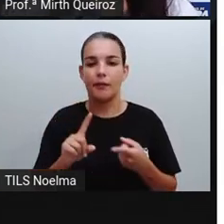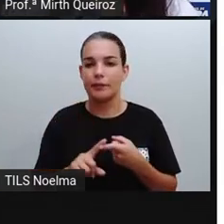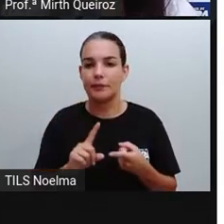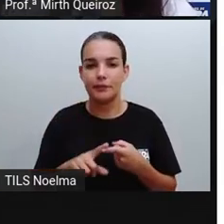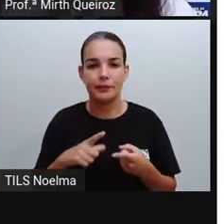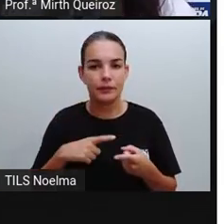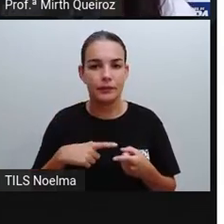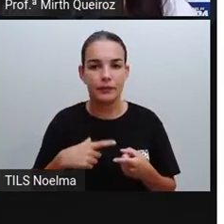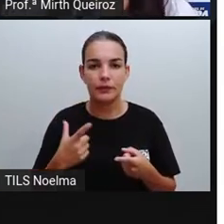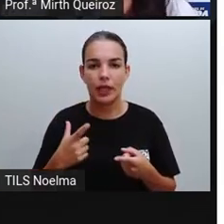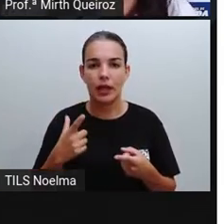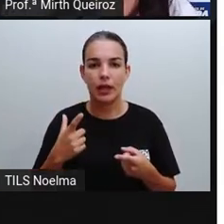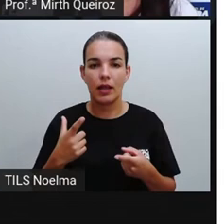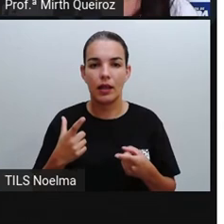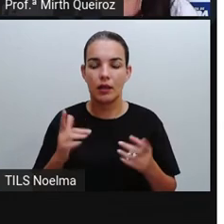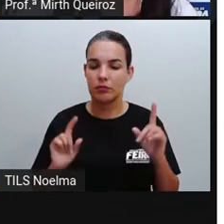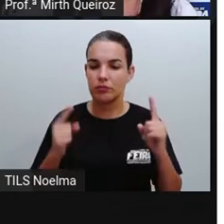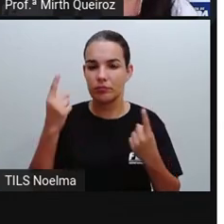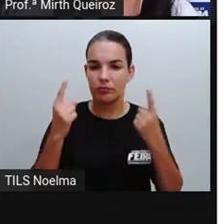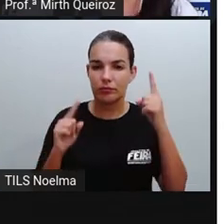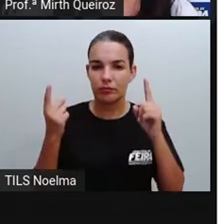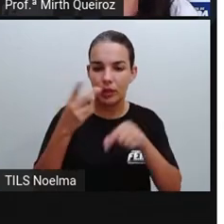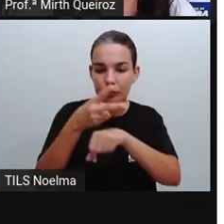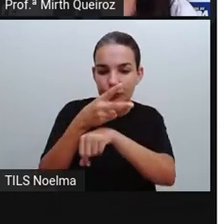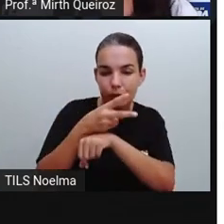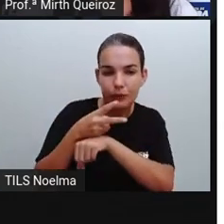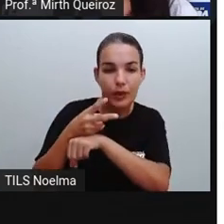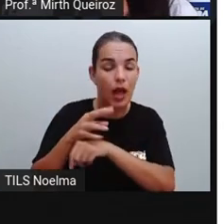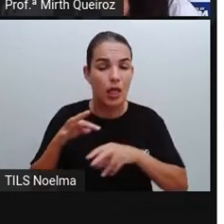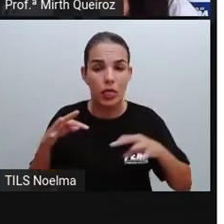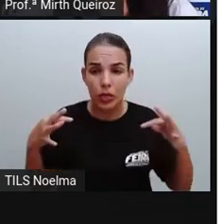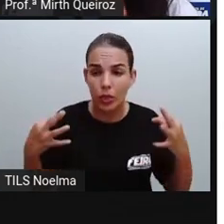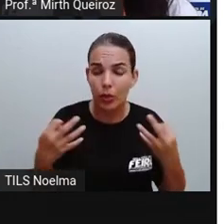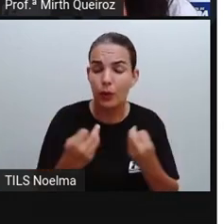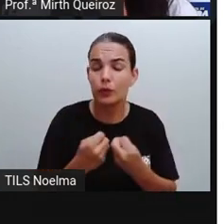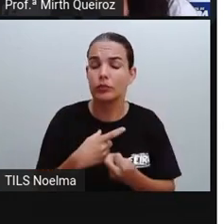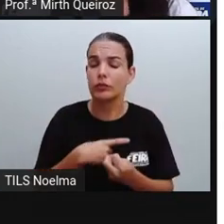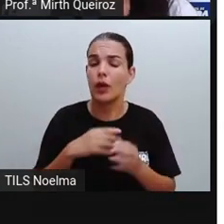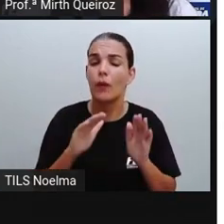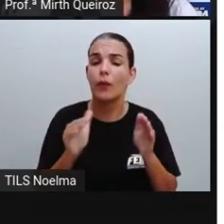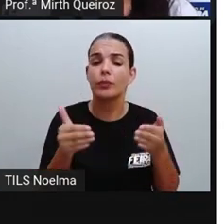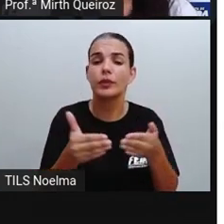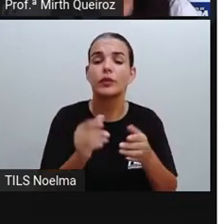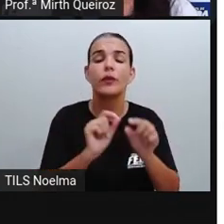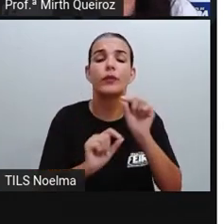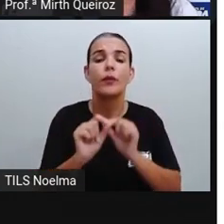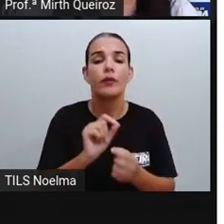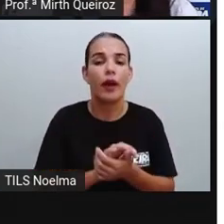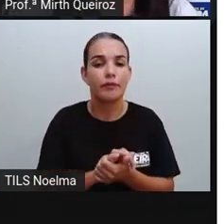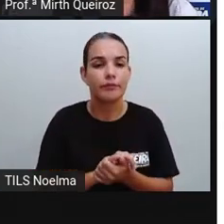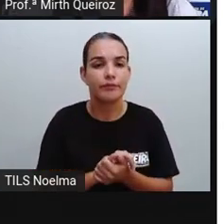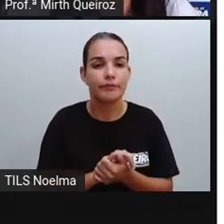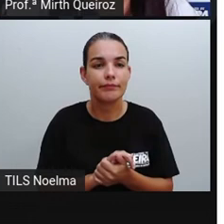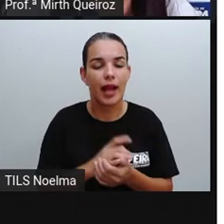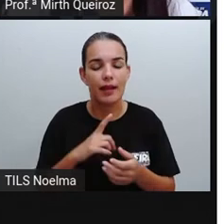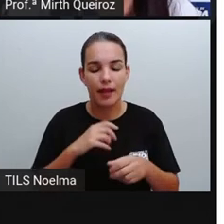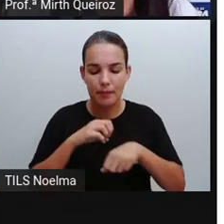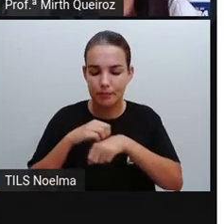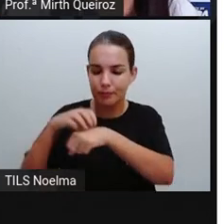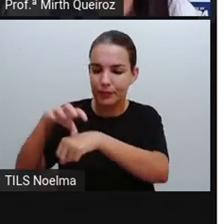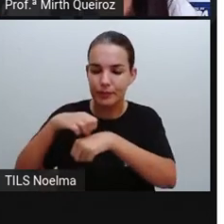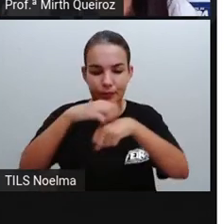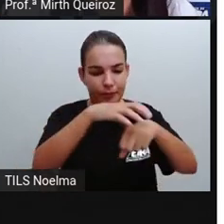aí, design animados, né? E todos eles têm um objetivo, né? Que é tentar transmitir